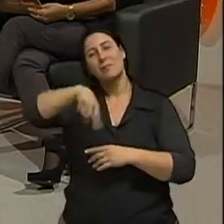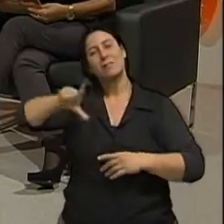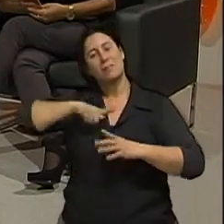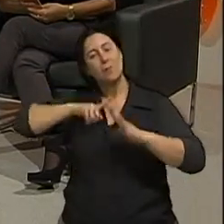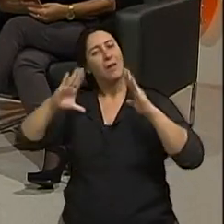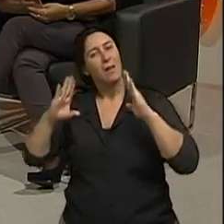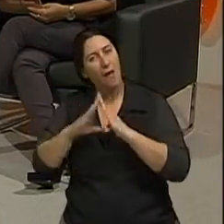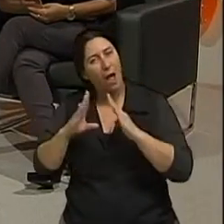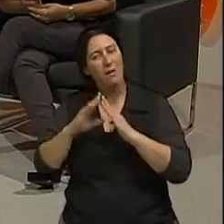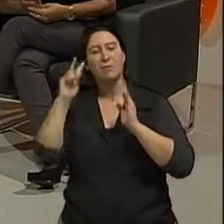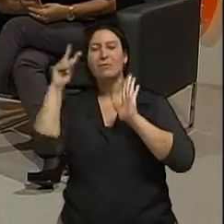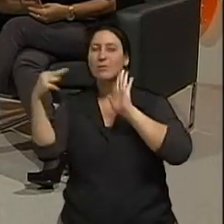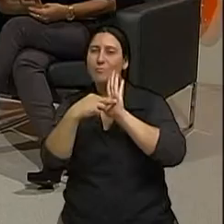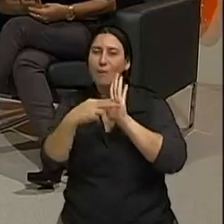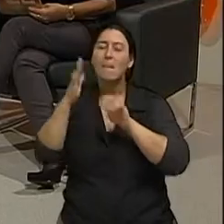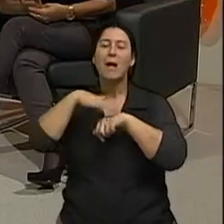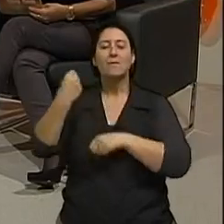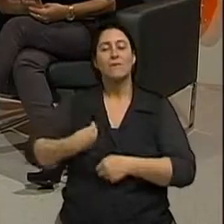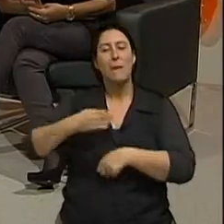casa nos assistindo e tendo mais vida